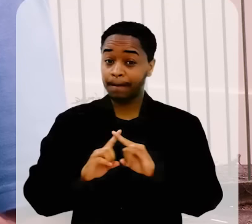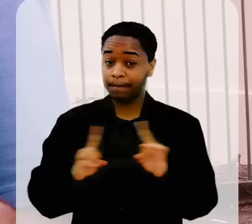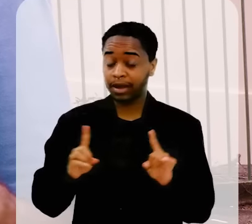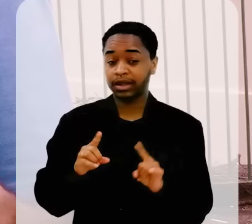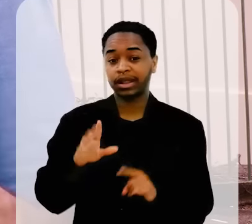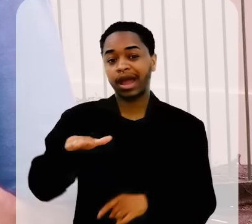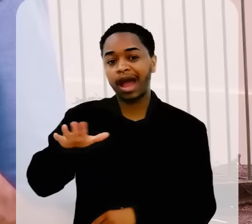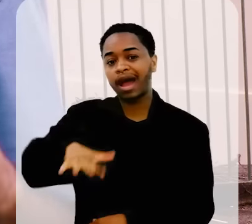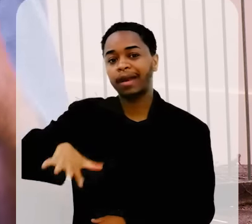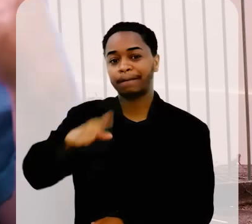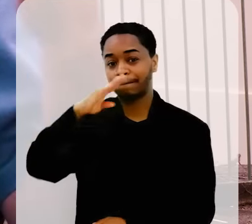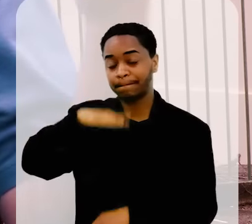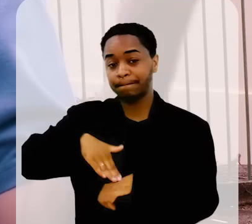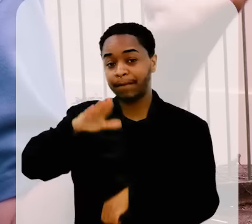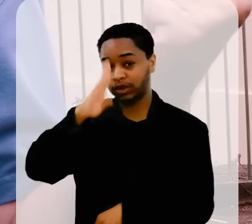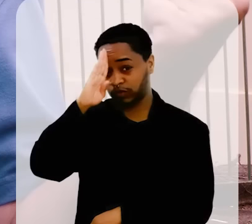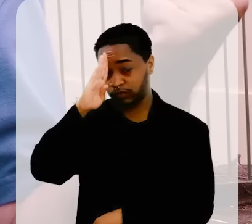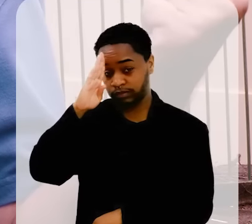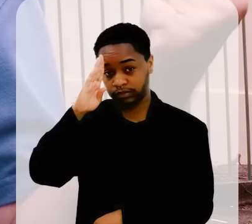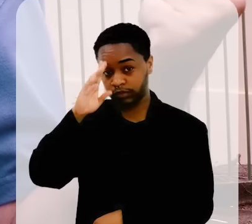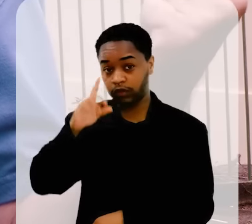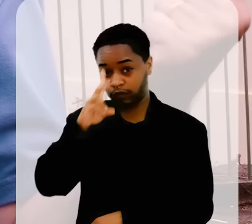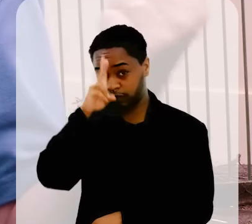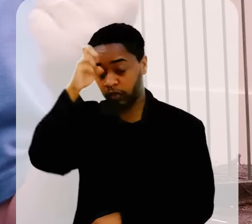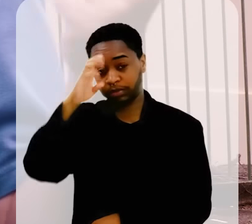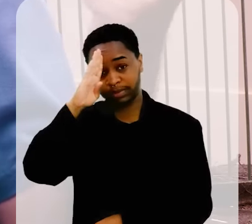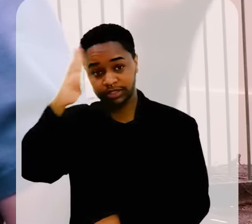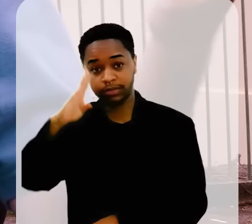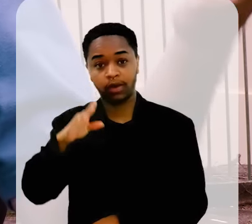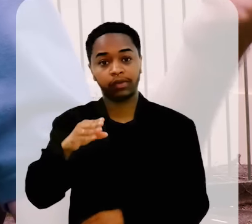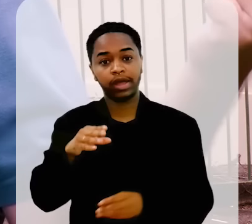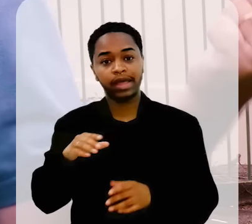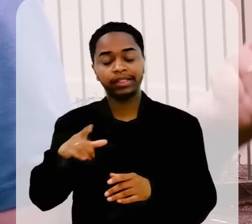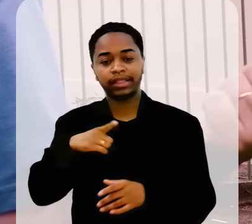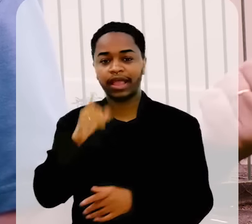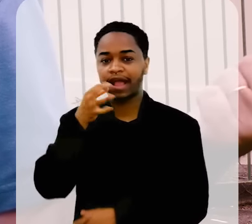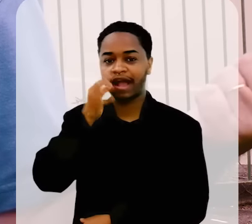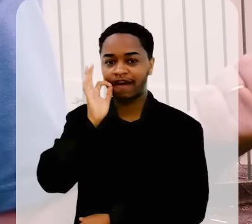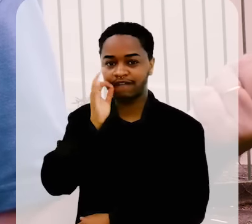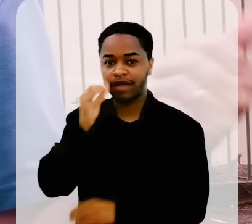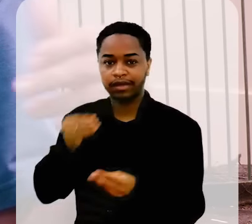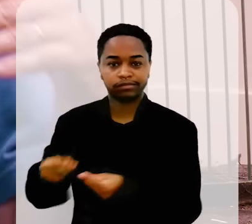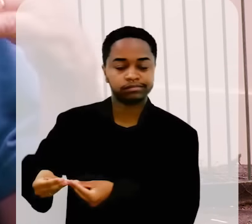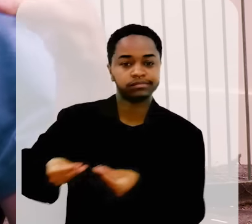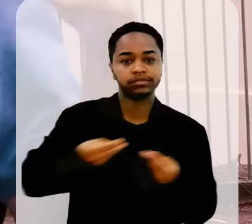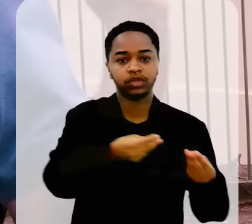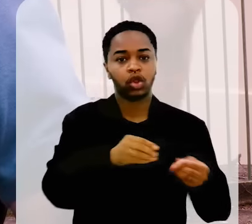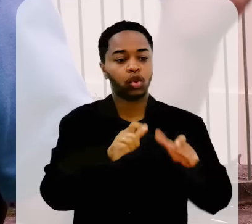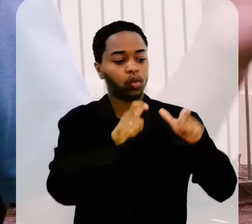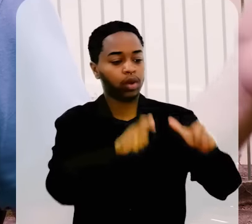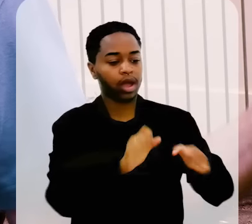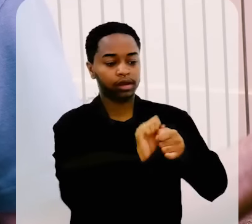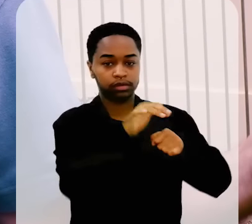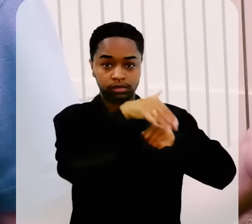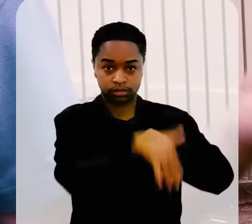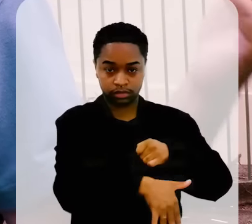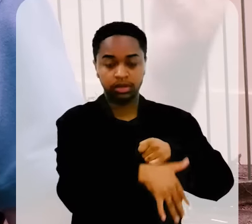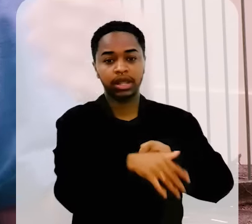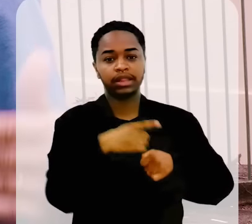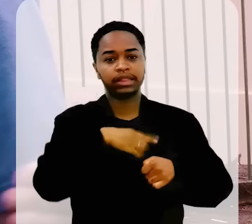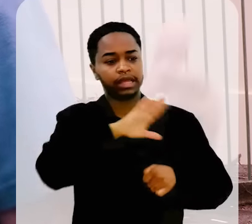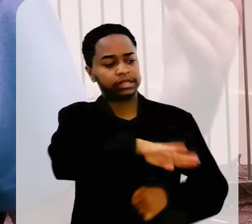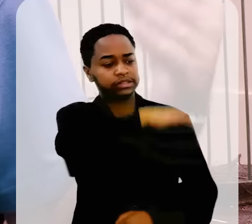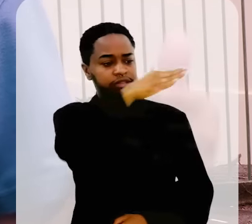muito mais fortes para levar o café até cachoeiras de macacu. Então, subia essa serra toda